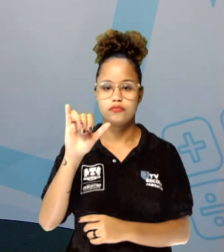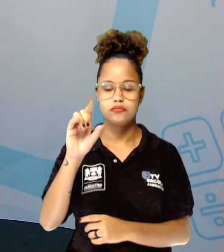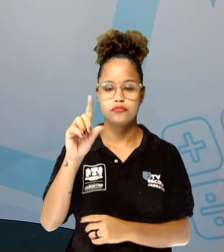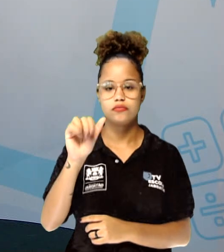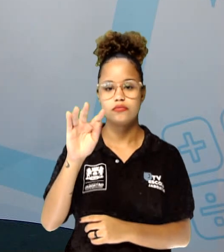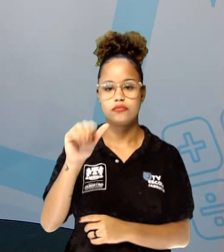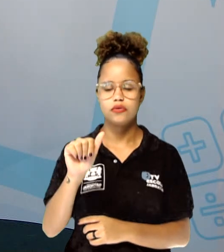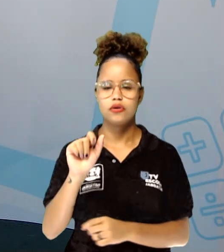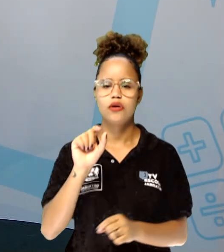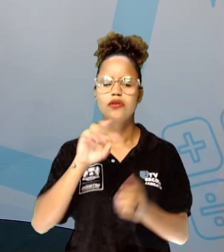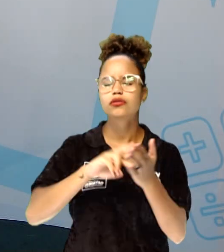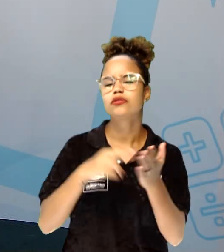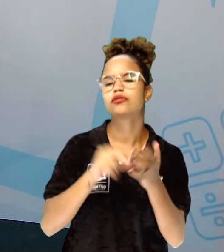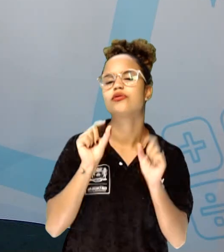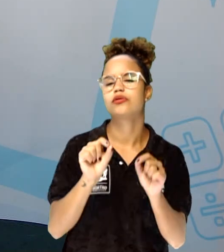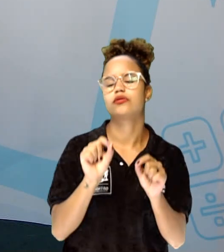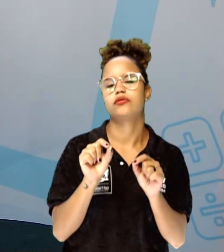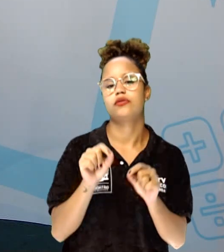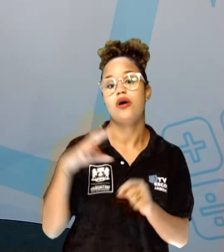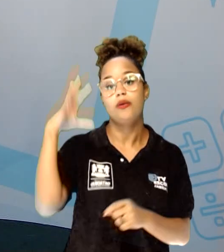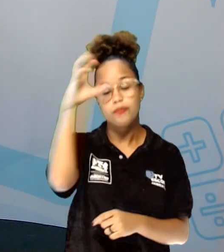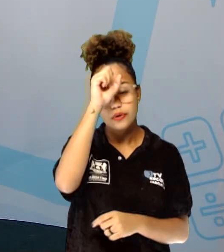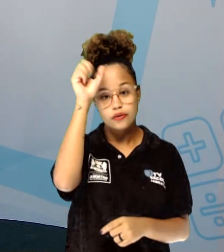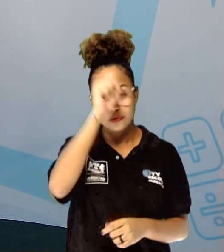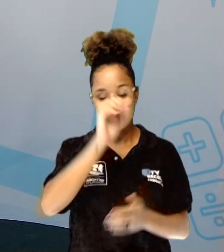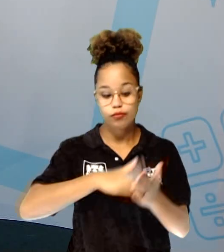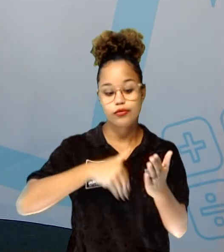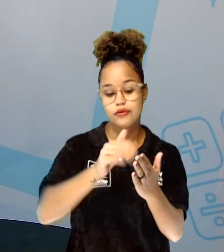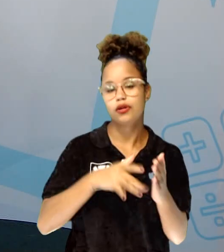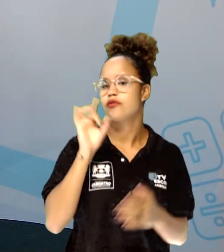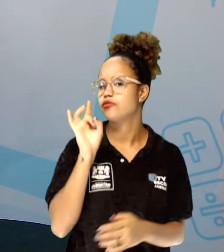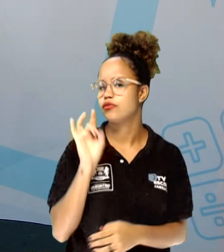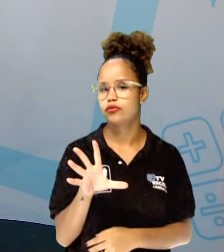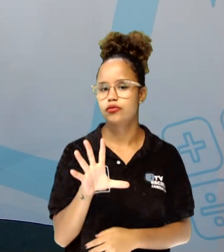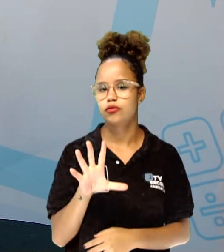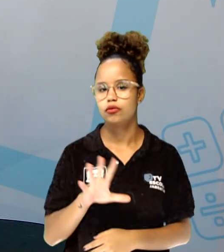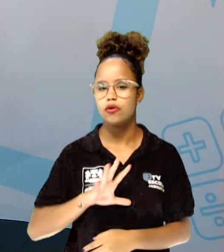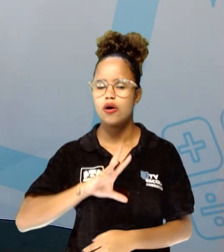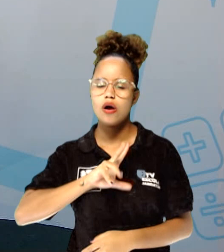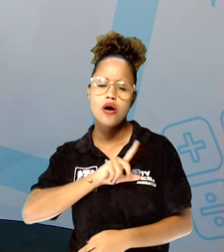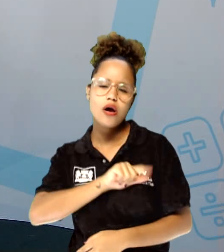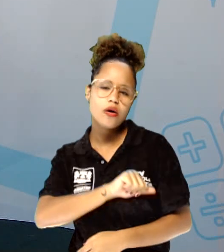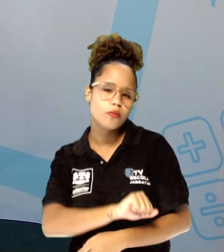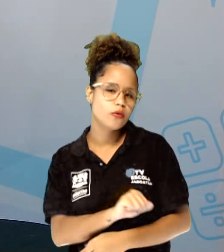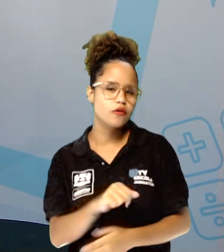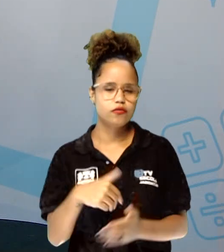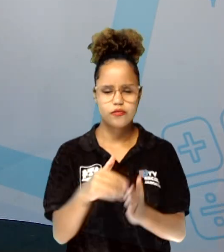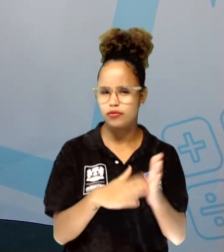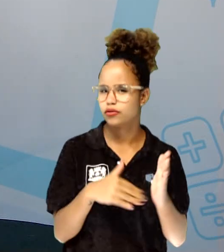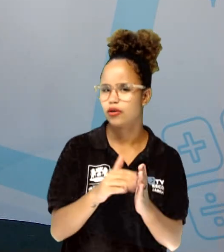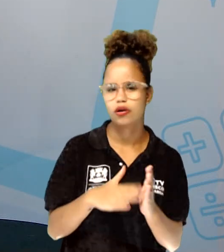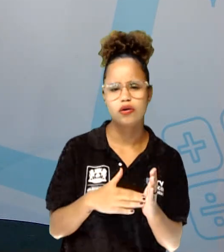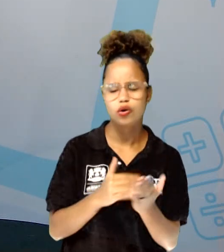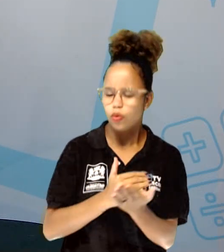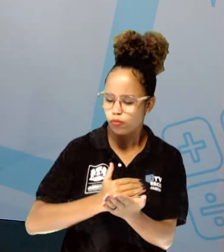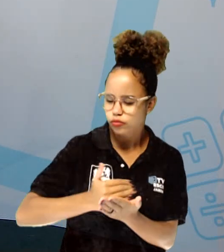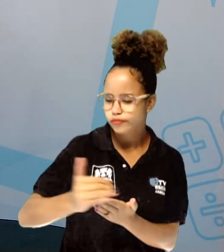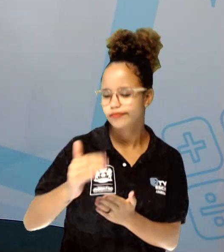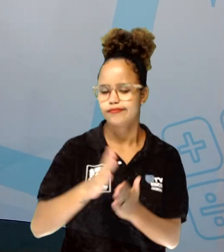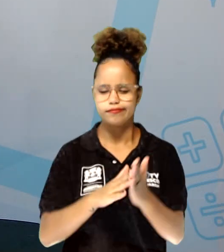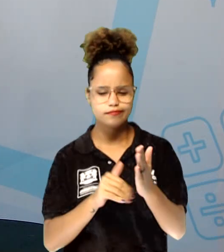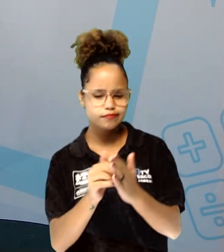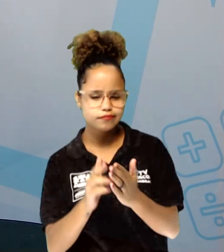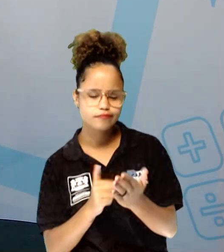pintar sozinho. Ele era tão apaixonado por pintar que ele mesmo foi mexendo, desenhando e pintando.